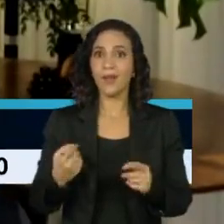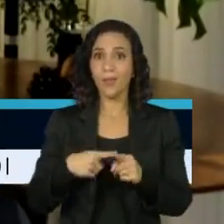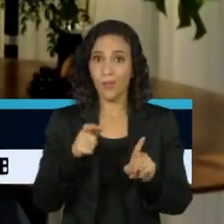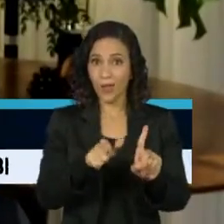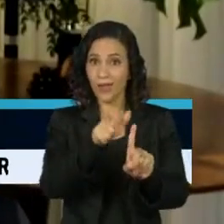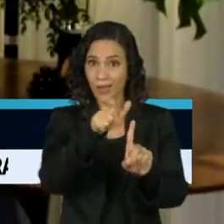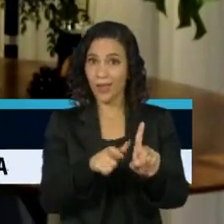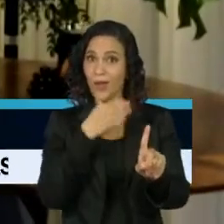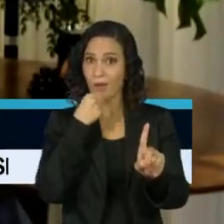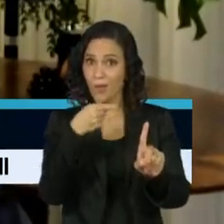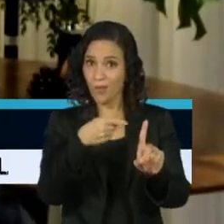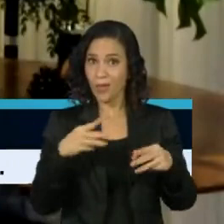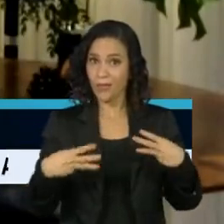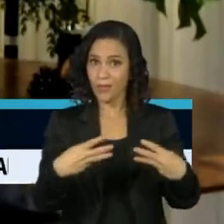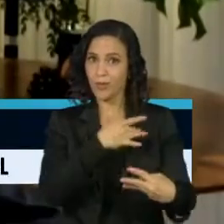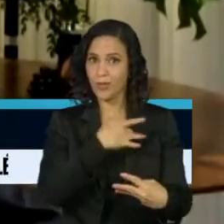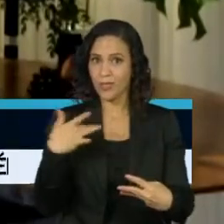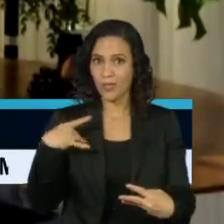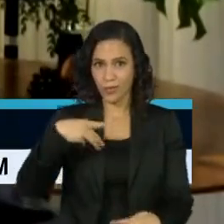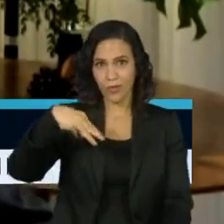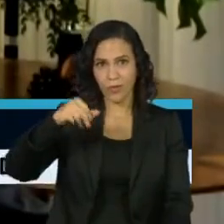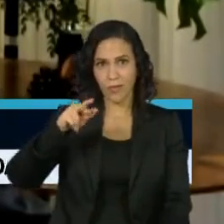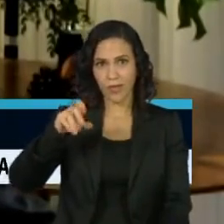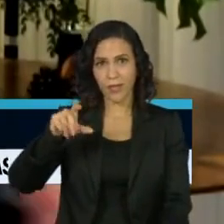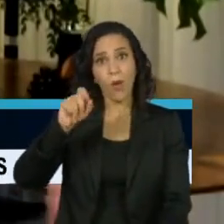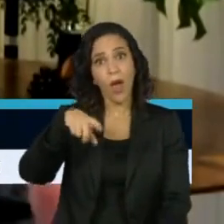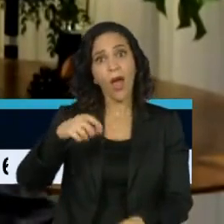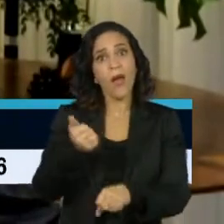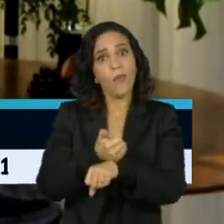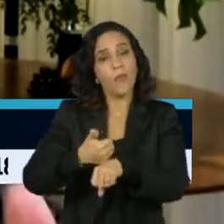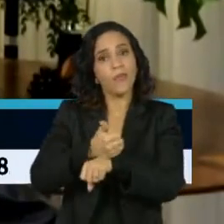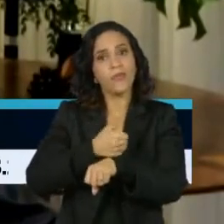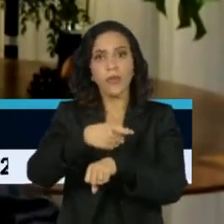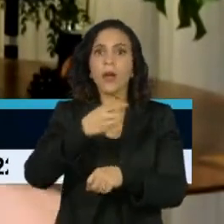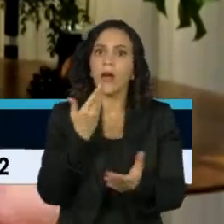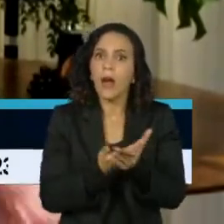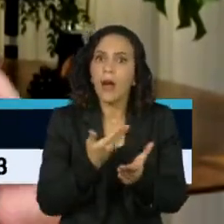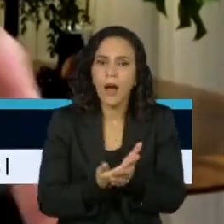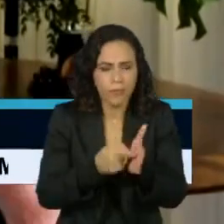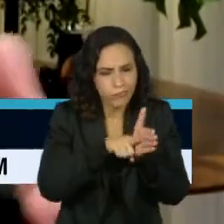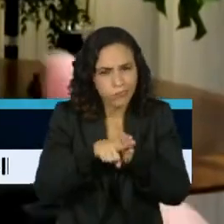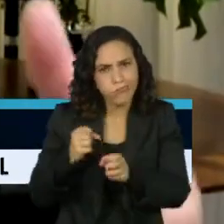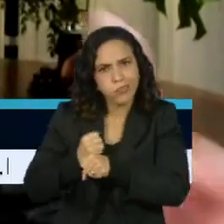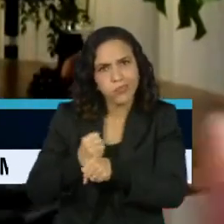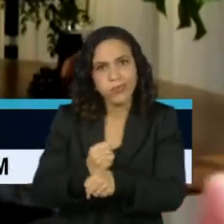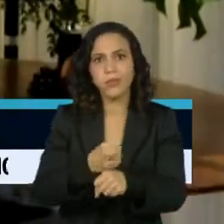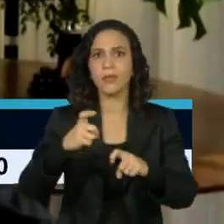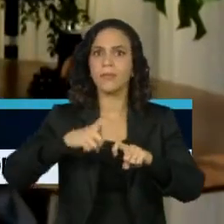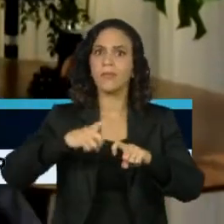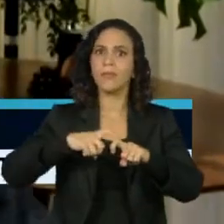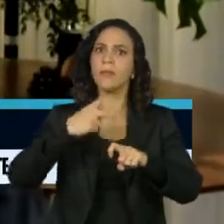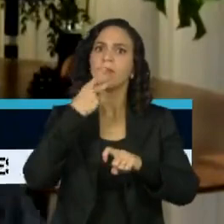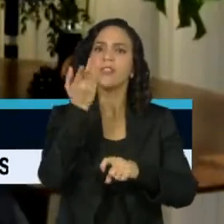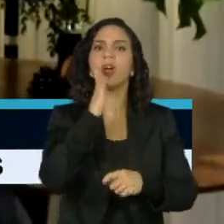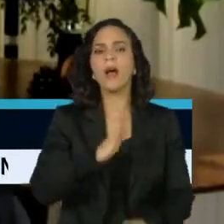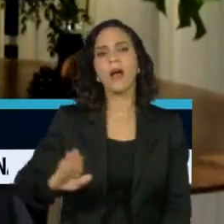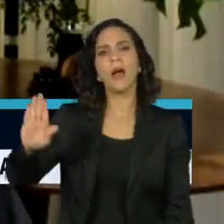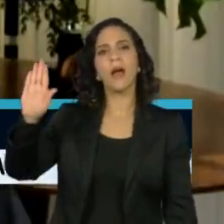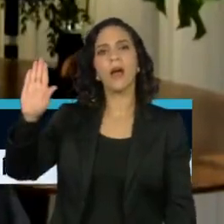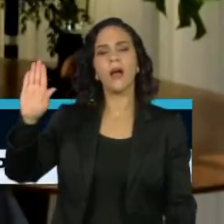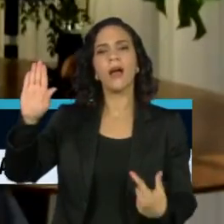o próprio ministro da Saúde atual, ele é um profissional médico, ele fez medicina, ele fez o que se chama de juramento